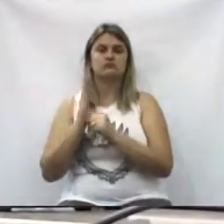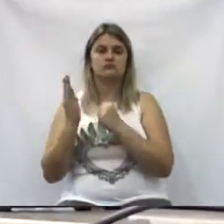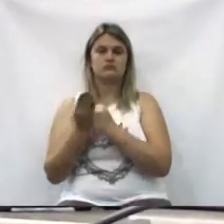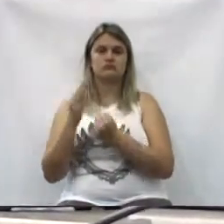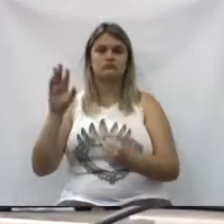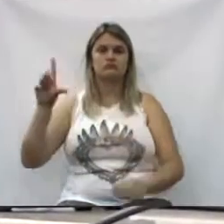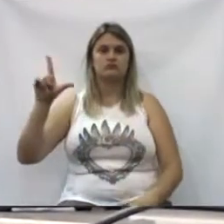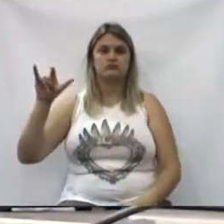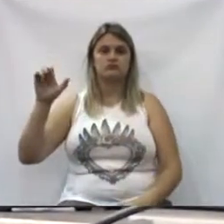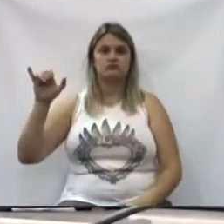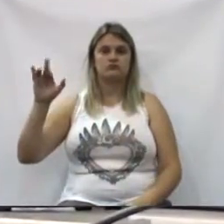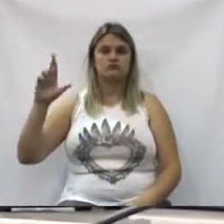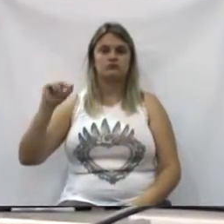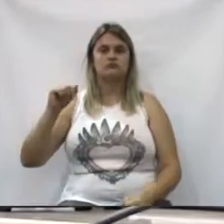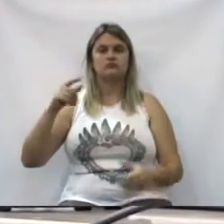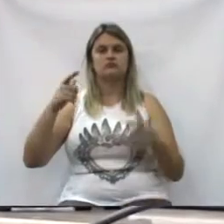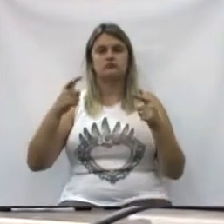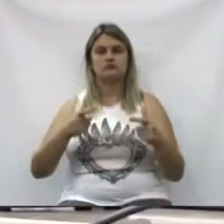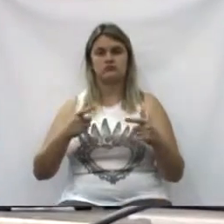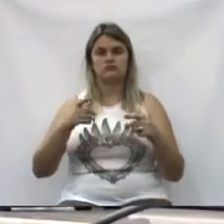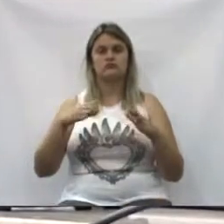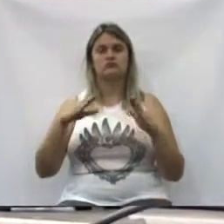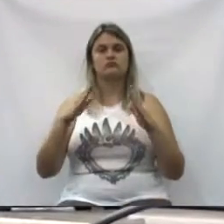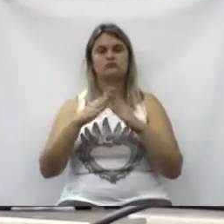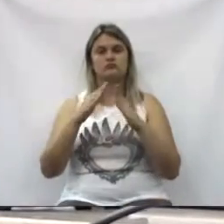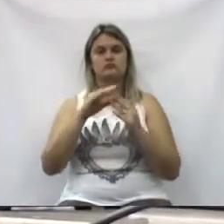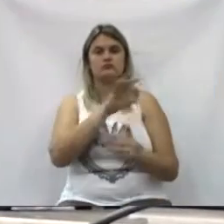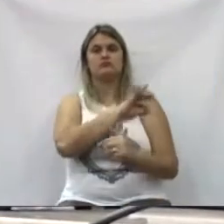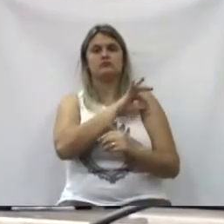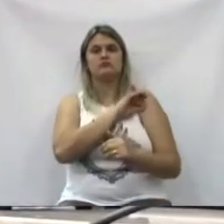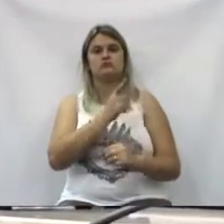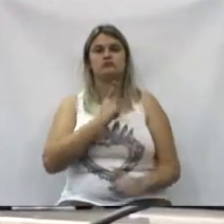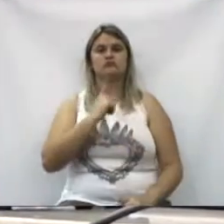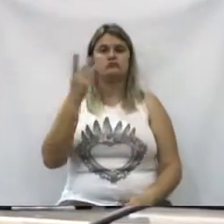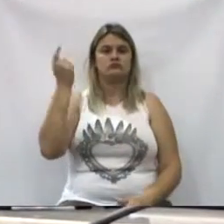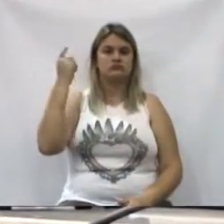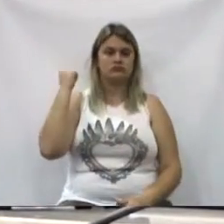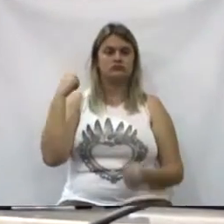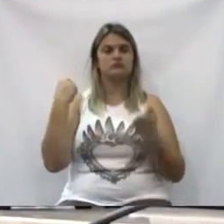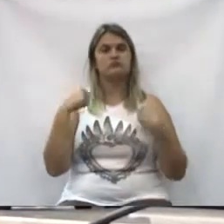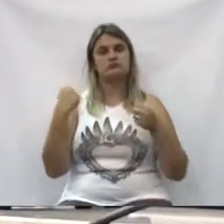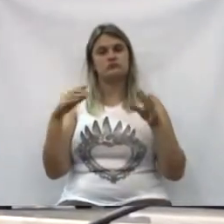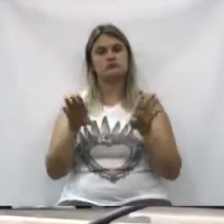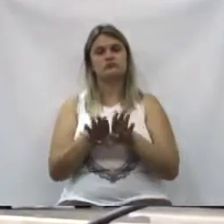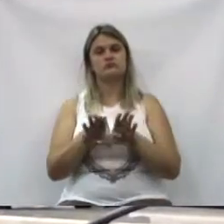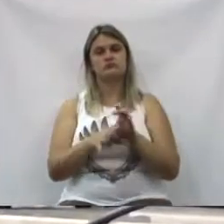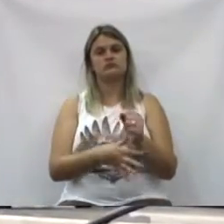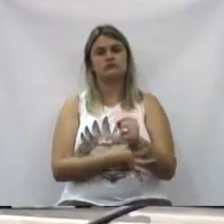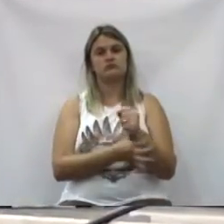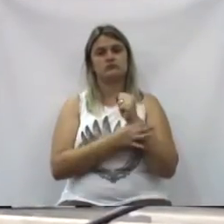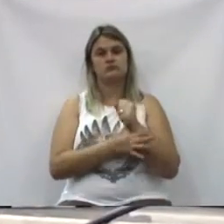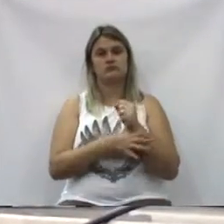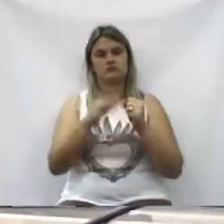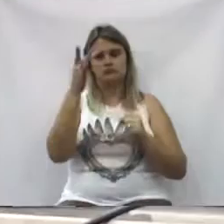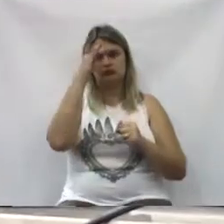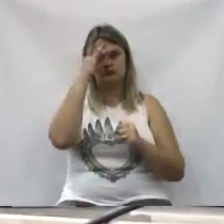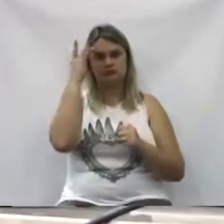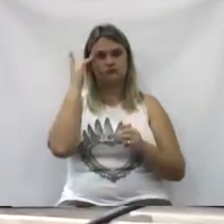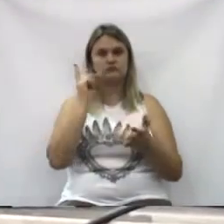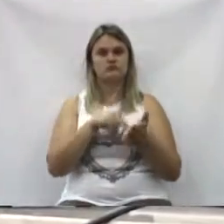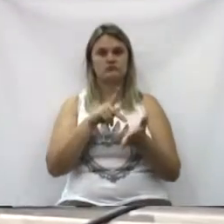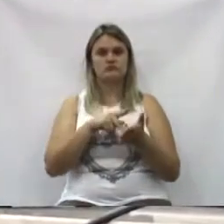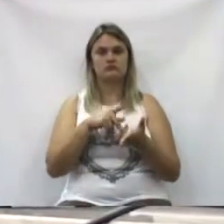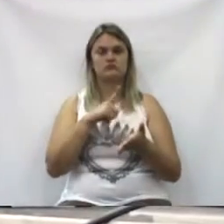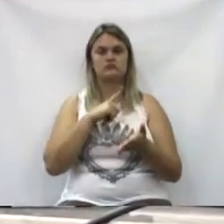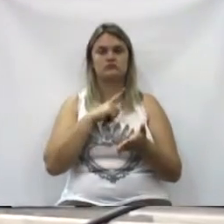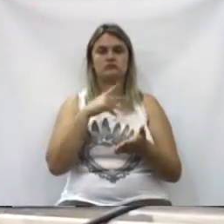principalmente o bairro Limeira, naquela região posto policial, como tinha antigamente. Eu acho que nós precisamos dar segurança àqueles munícipes, que realmente